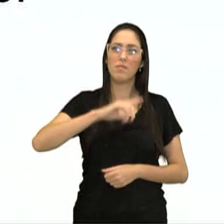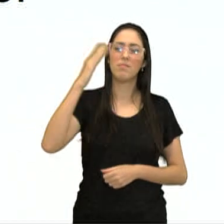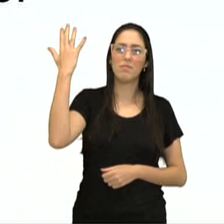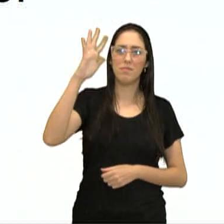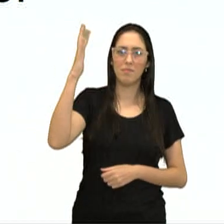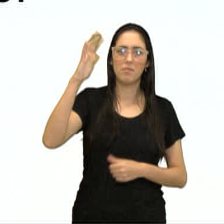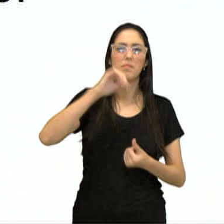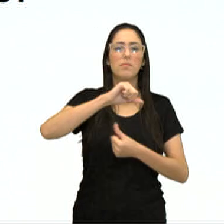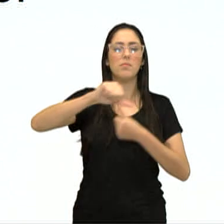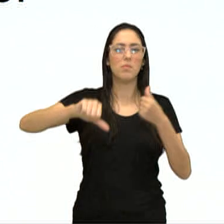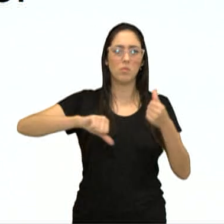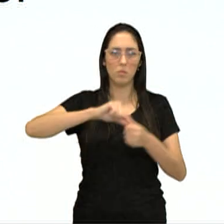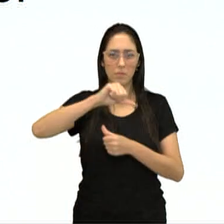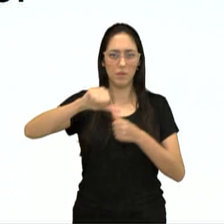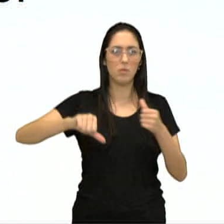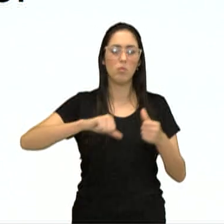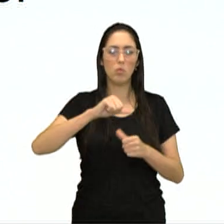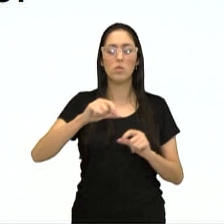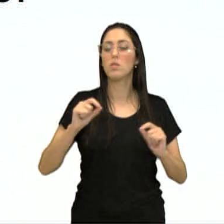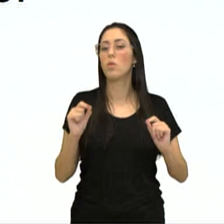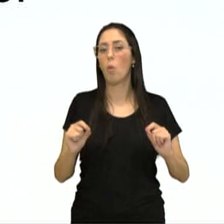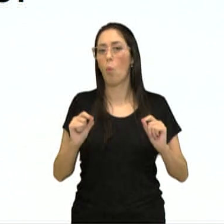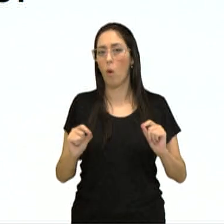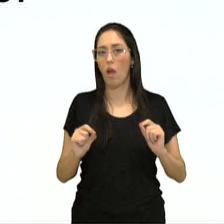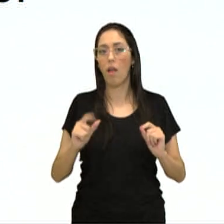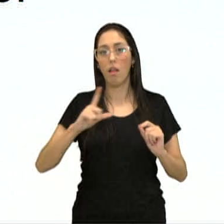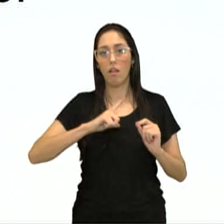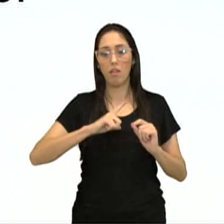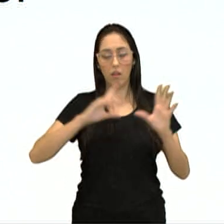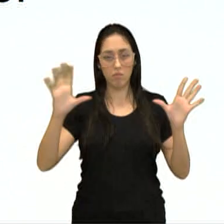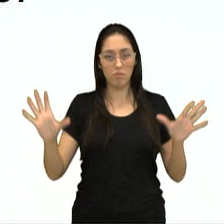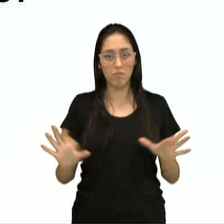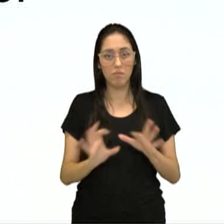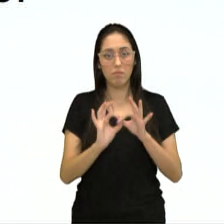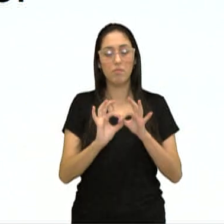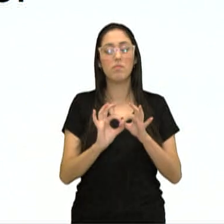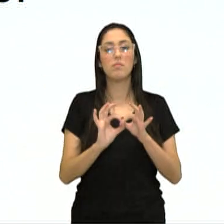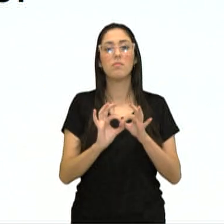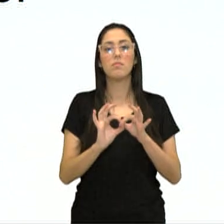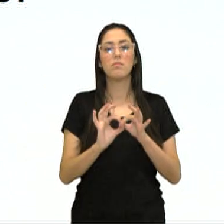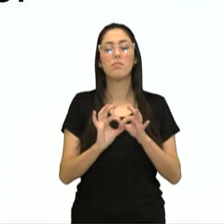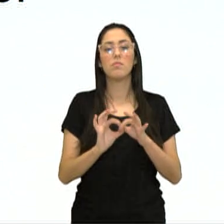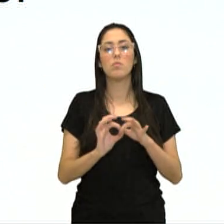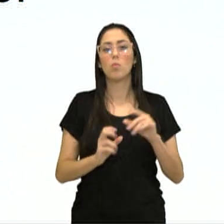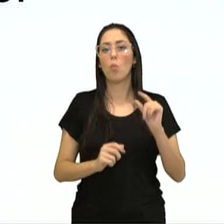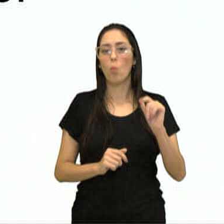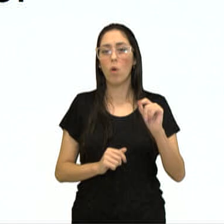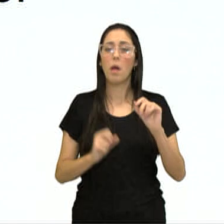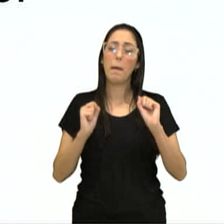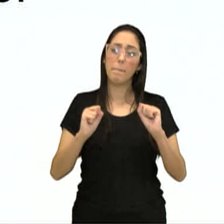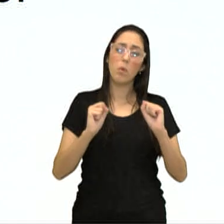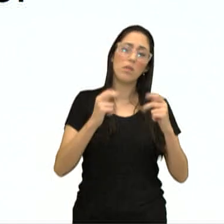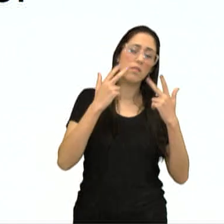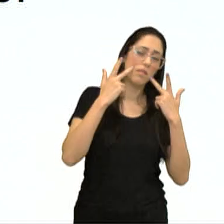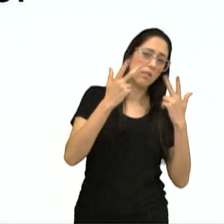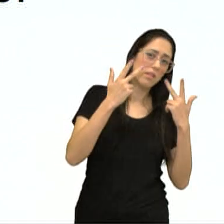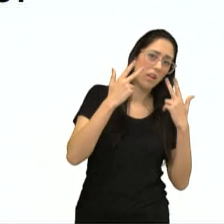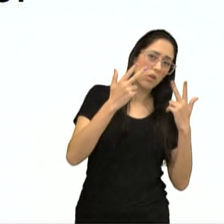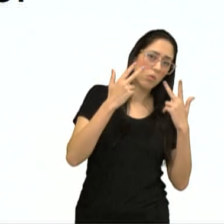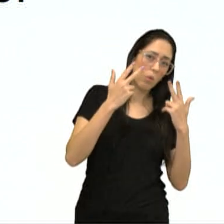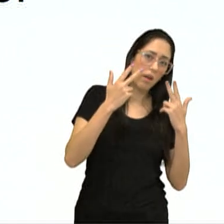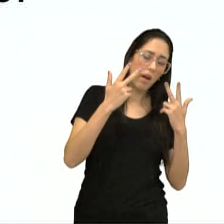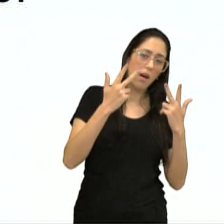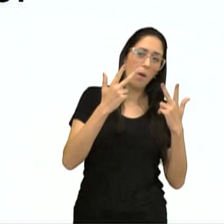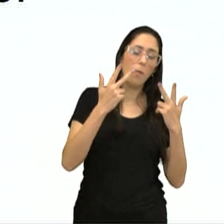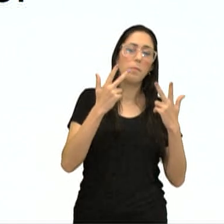também. E essas mudanças climáticas estão associadas a processos que podem ser naturais ou podem ser